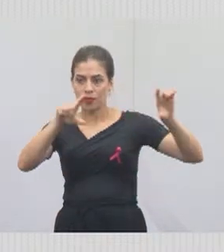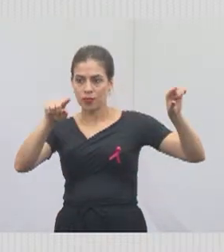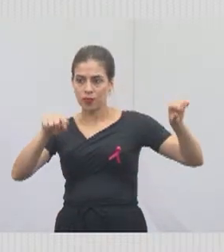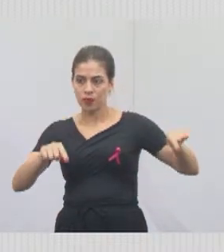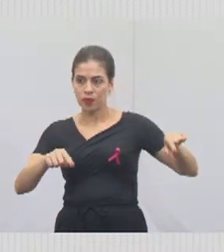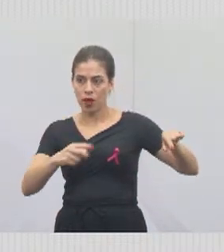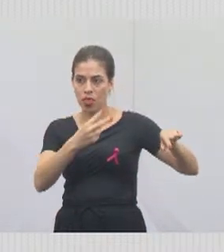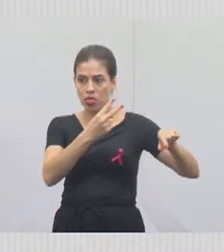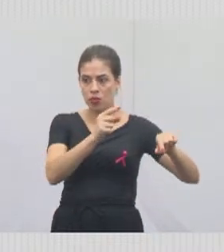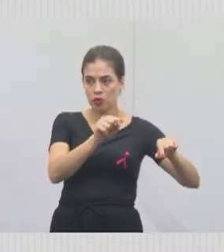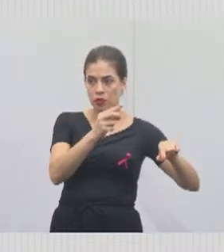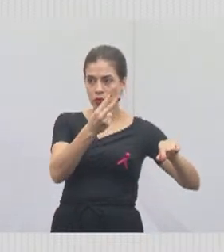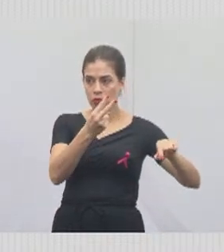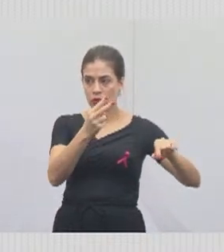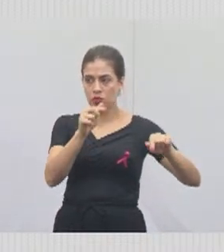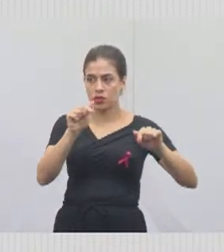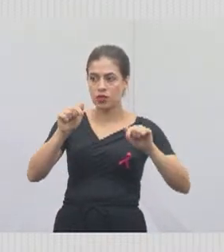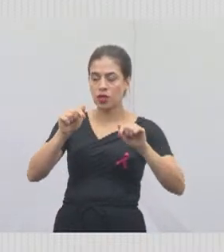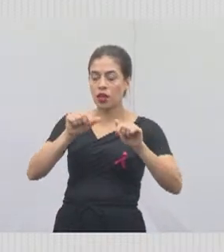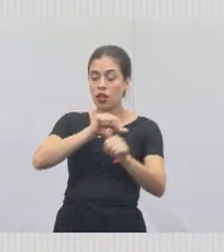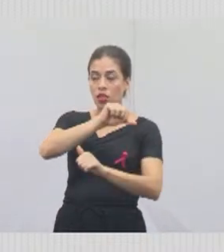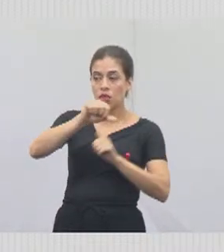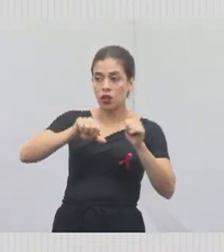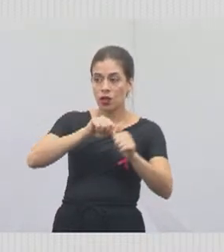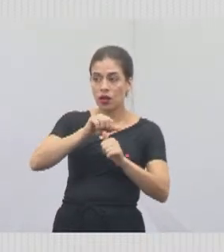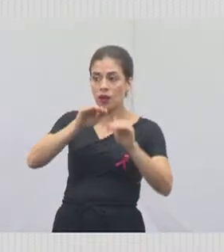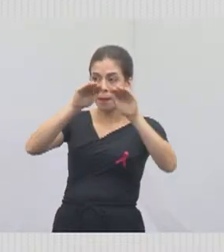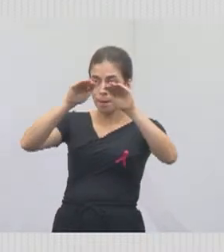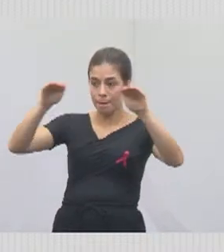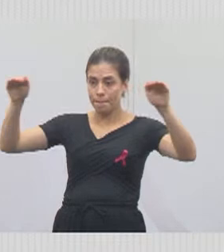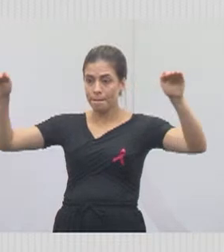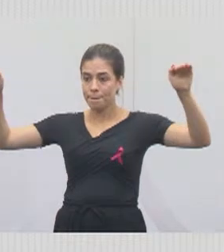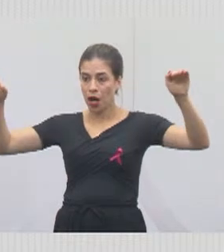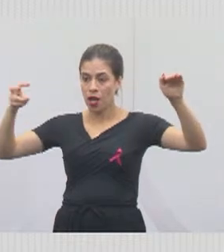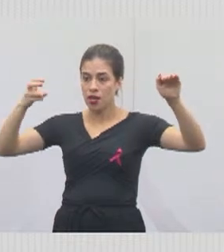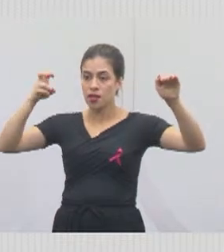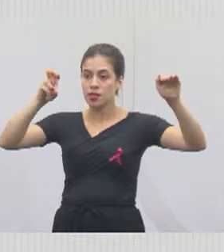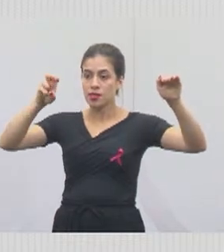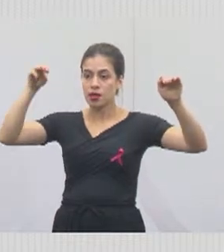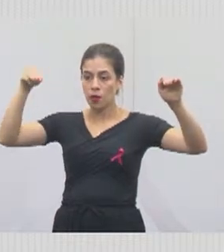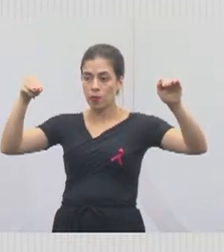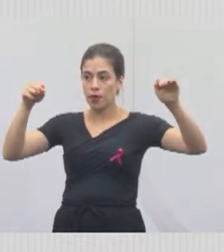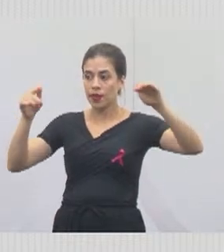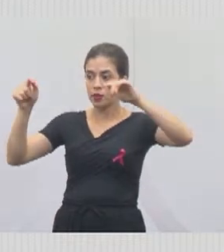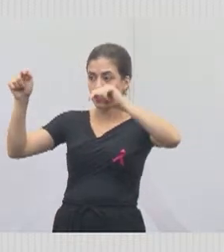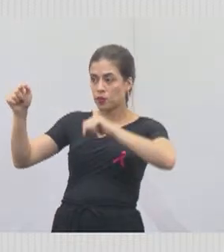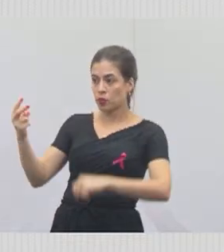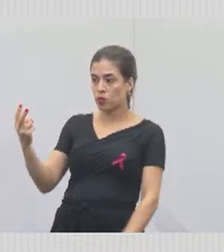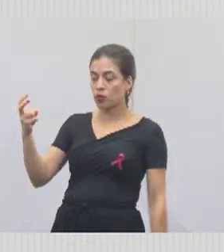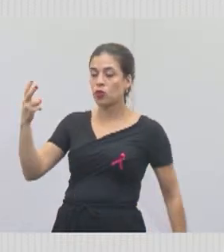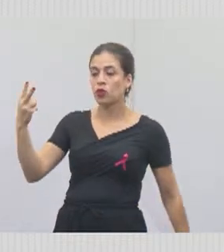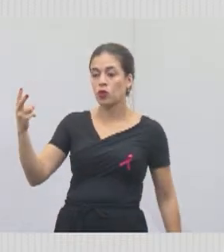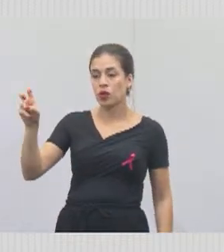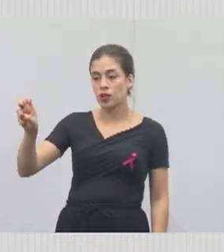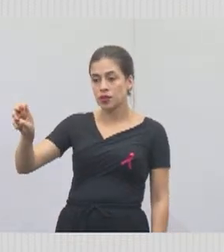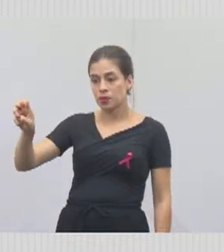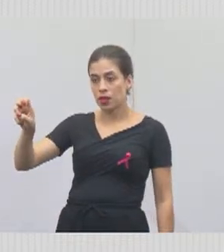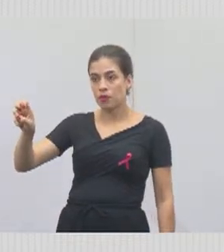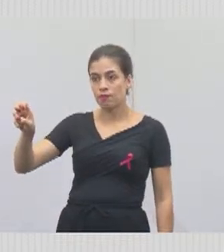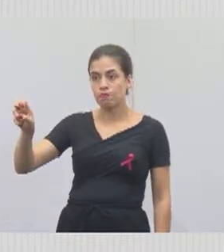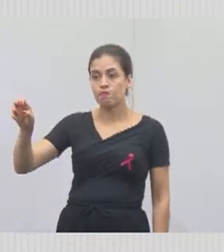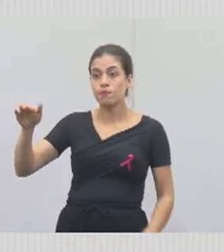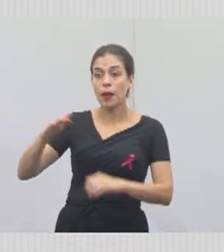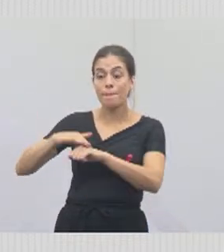e está sendo substituído por a duela de 5 metros por 2,5, ou seja, mais que o dobro